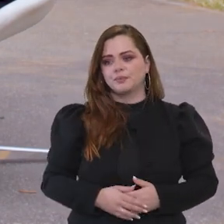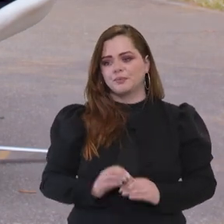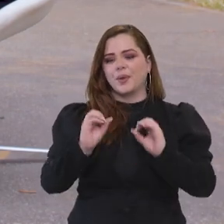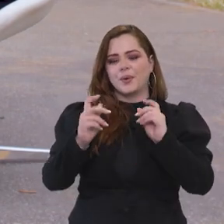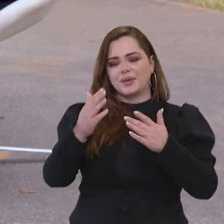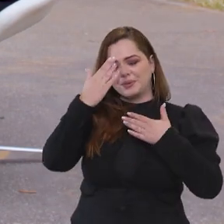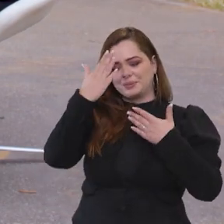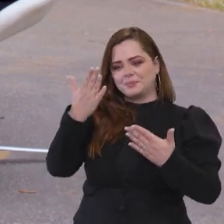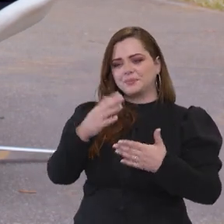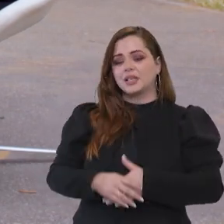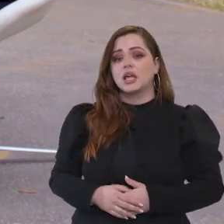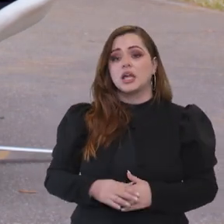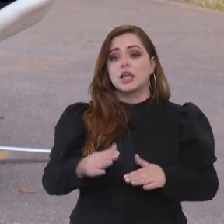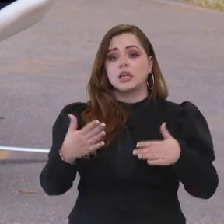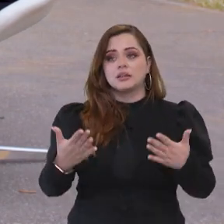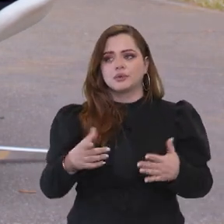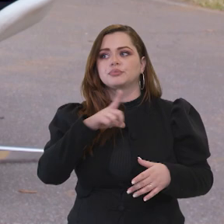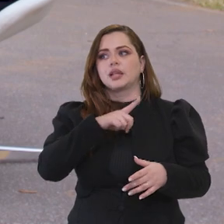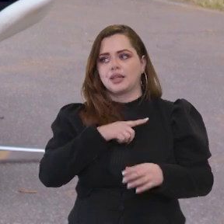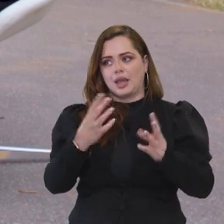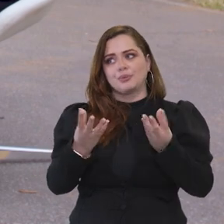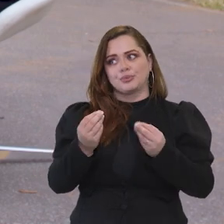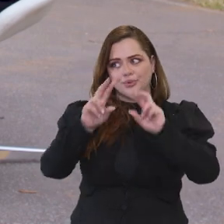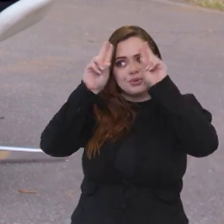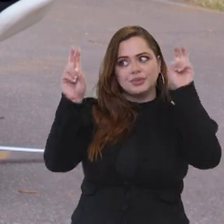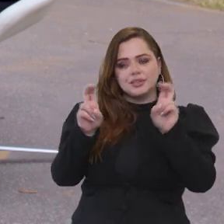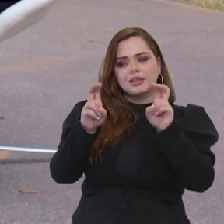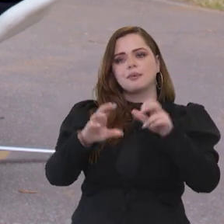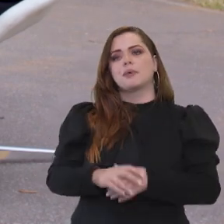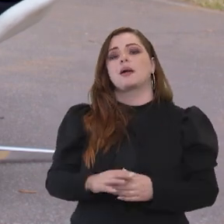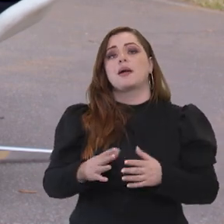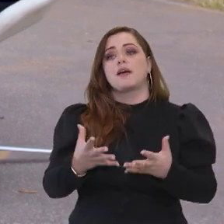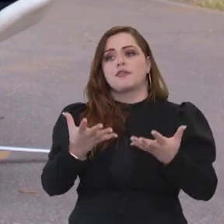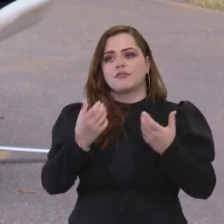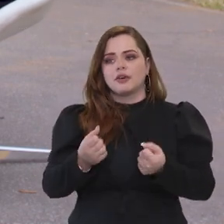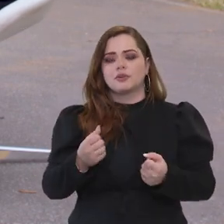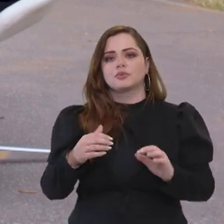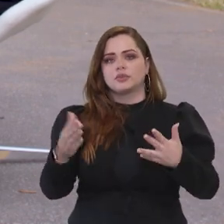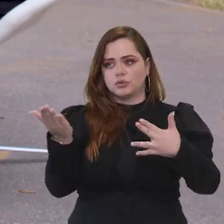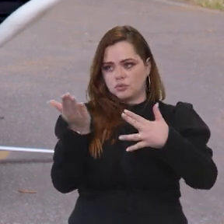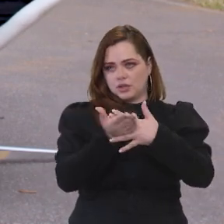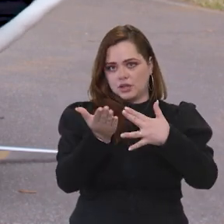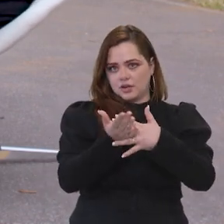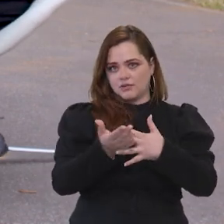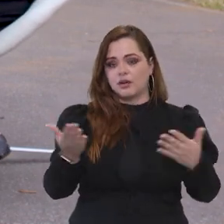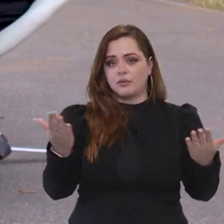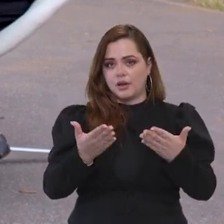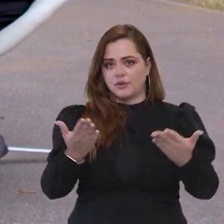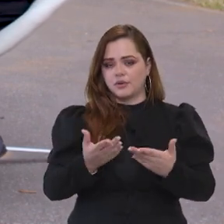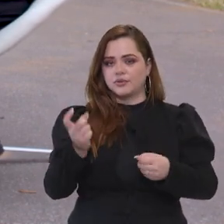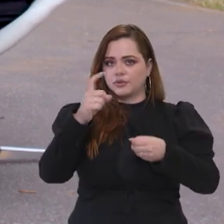cidades. Vai dar certo, já está dando certo, né? Ministro, a gente tem muito assunto ainda, mas a gente vai fazer um rápido intervalo.